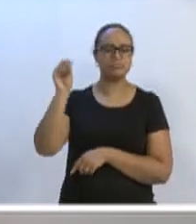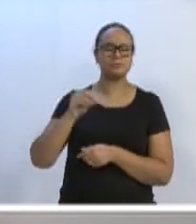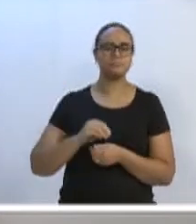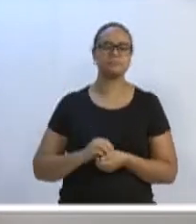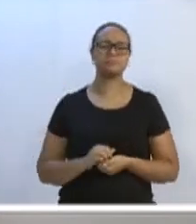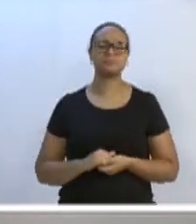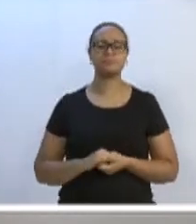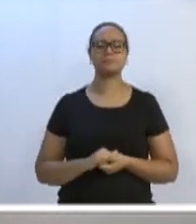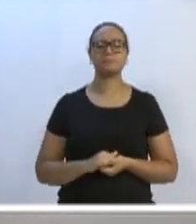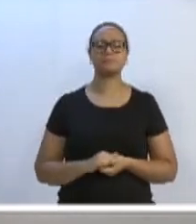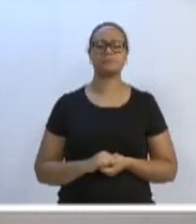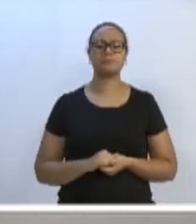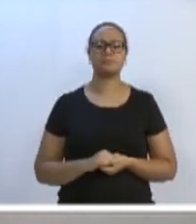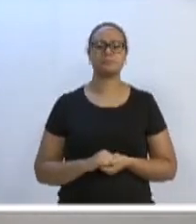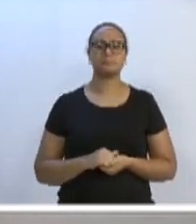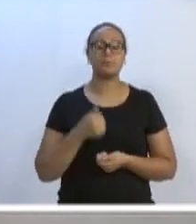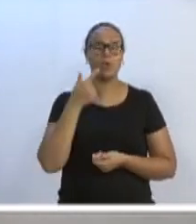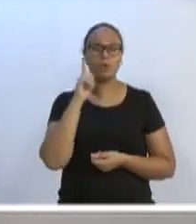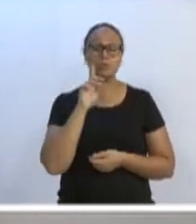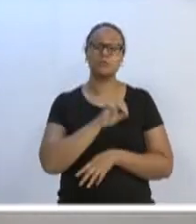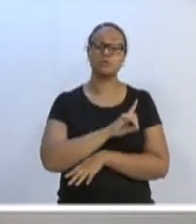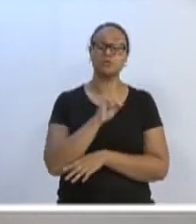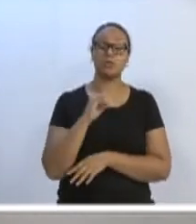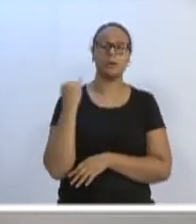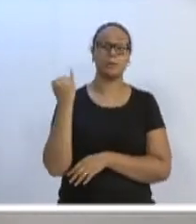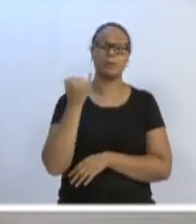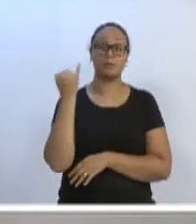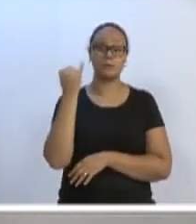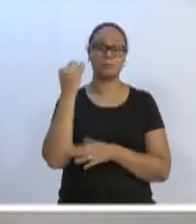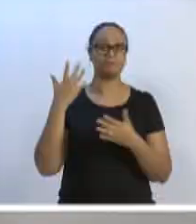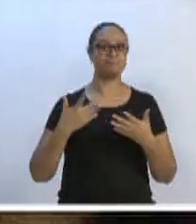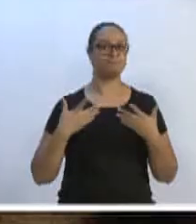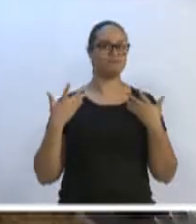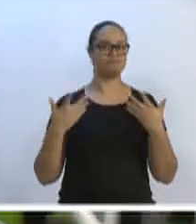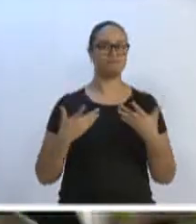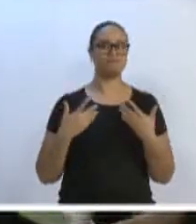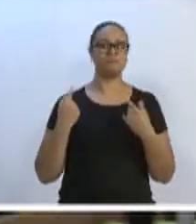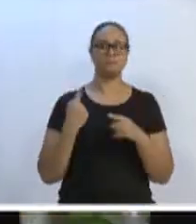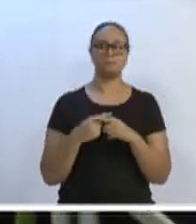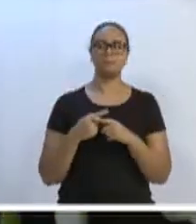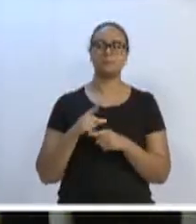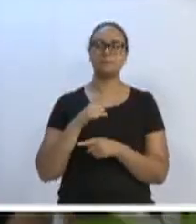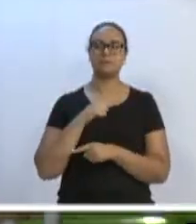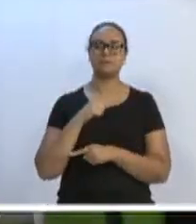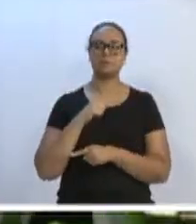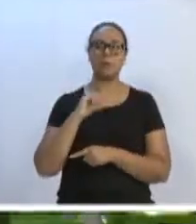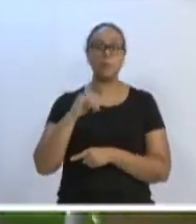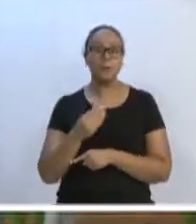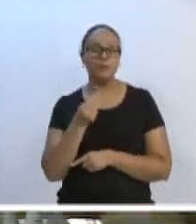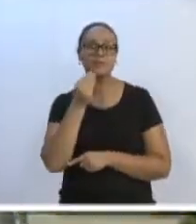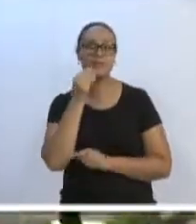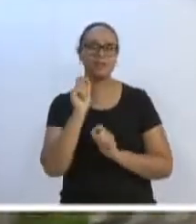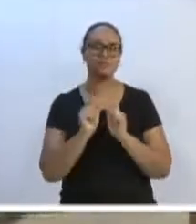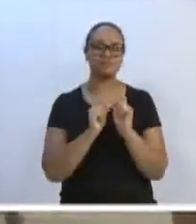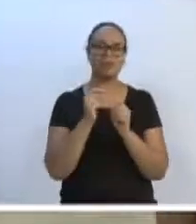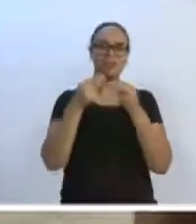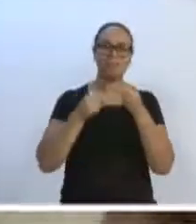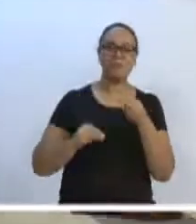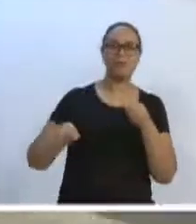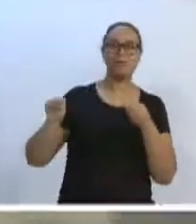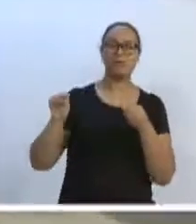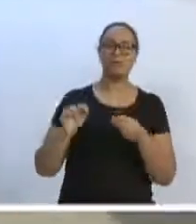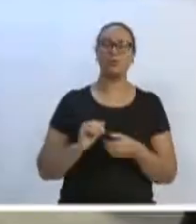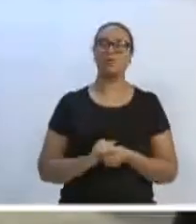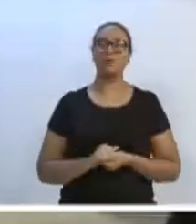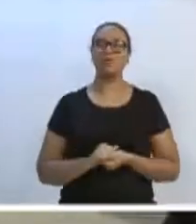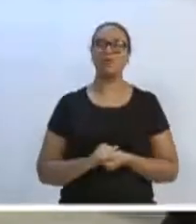TVL. Ontem foi um dia muito importante e alegre, porque nós tivemos a oportunidade de inaugurar a